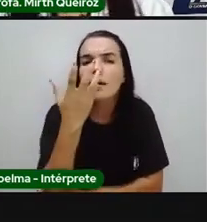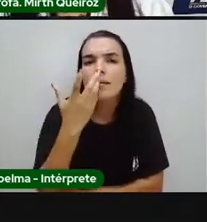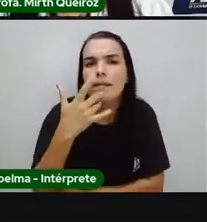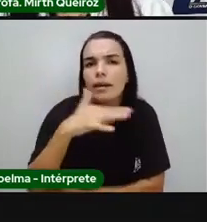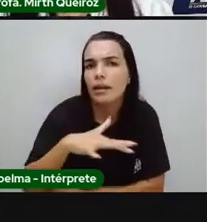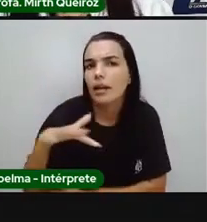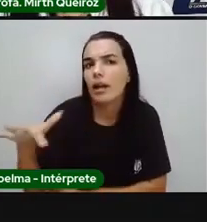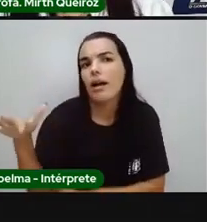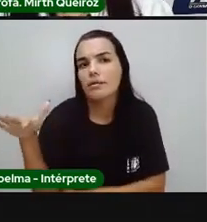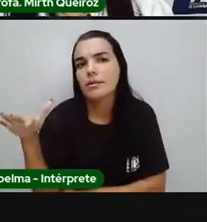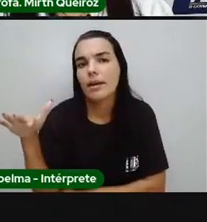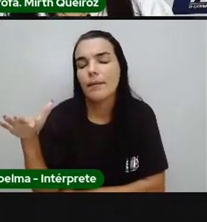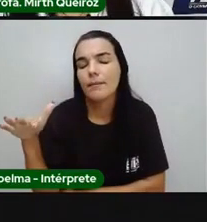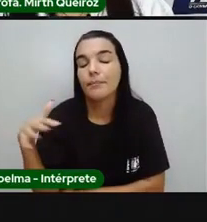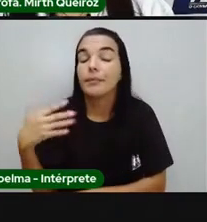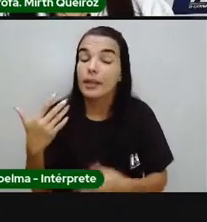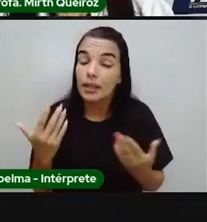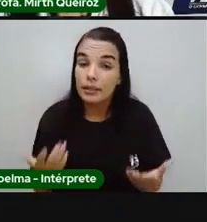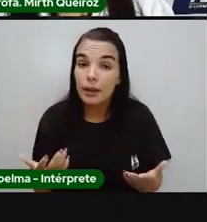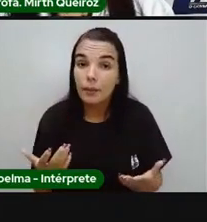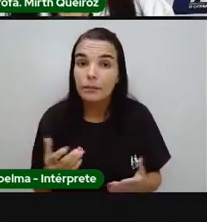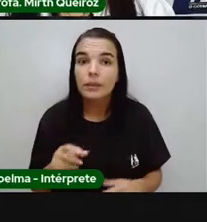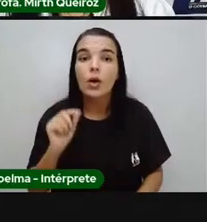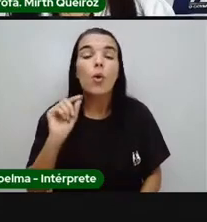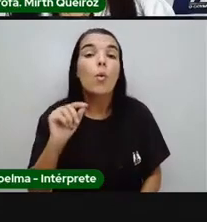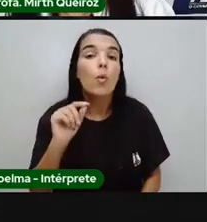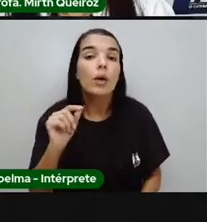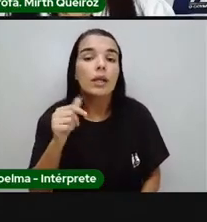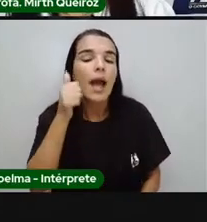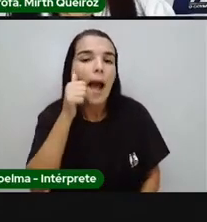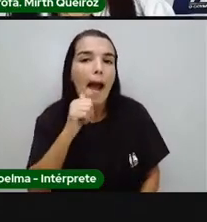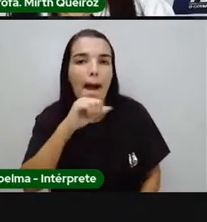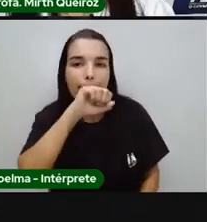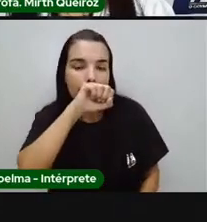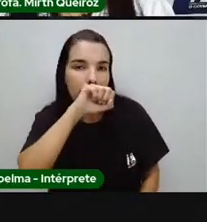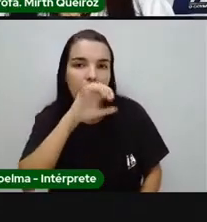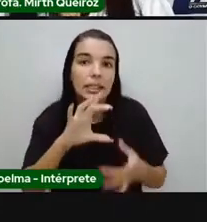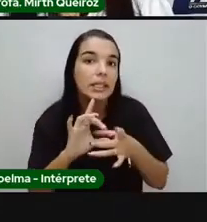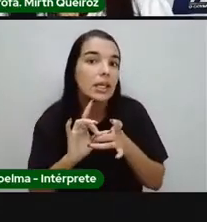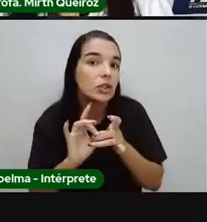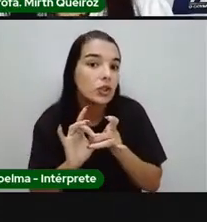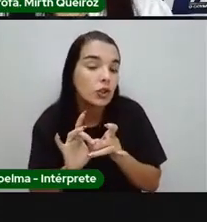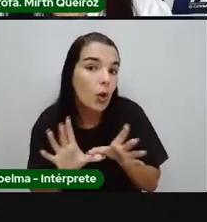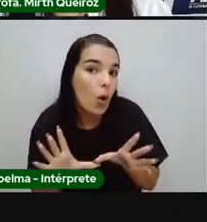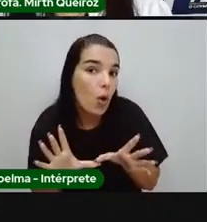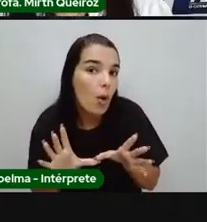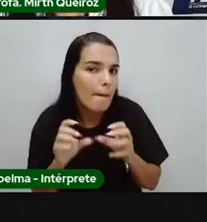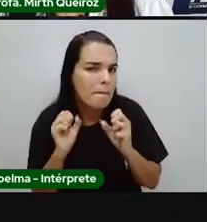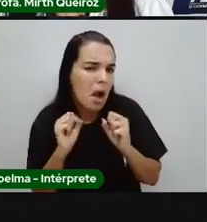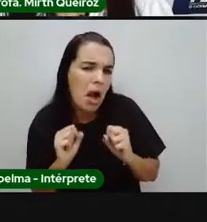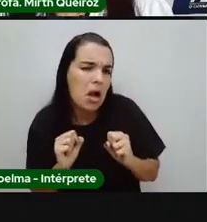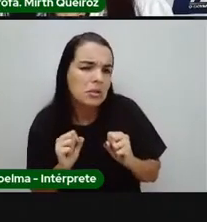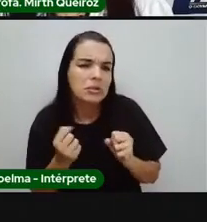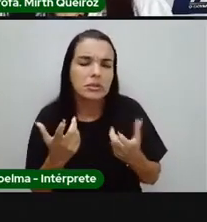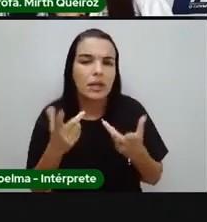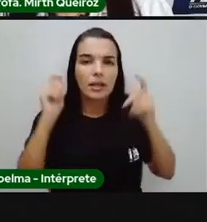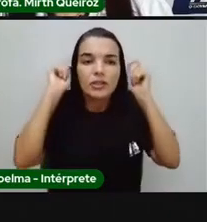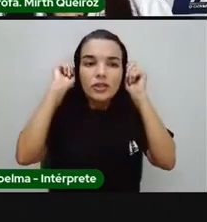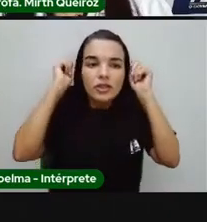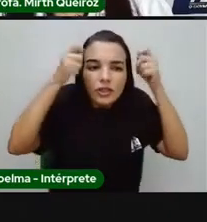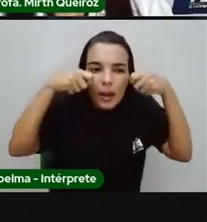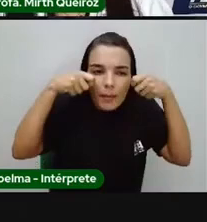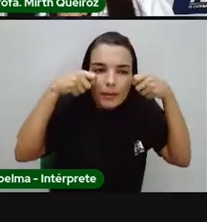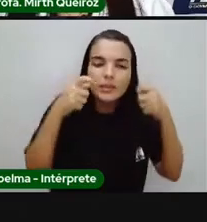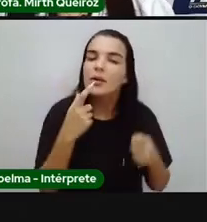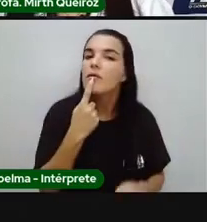Muito perigoso, não é? Mas o que leva uma mãe a fazer isso? Será se as mães de hoje, elas teriam